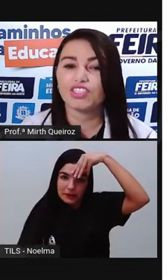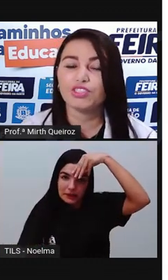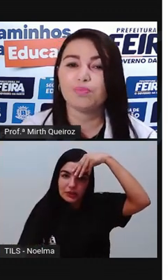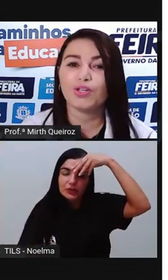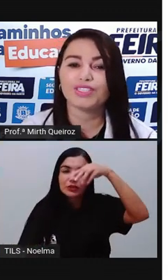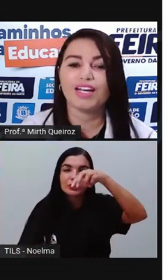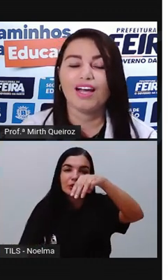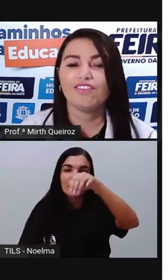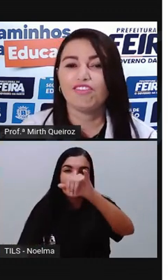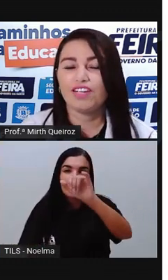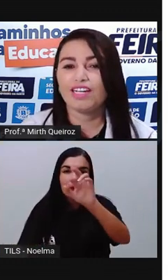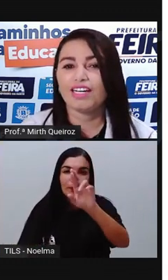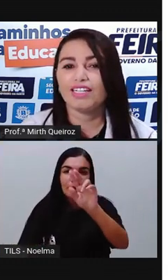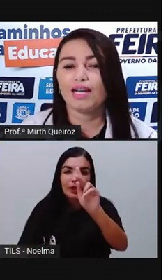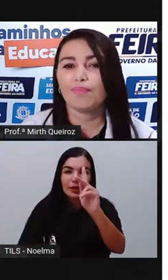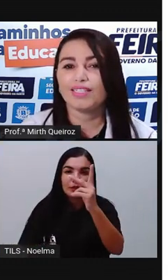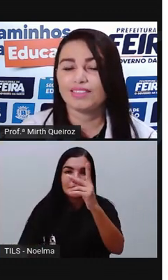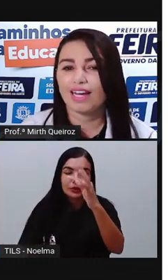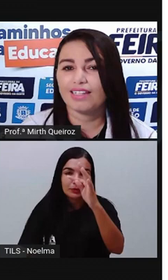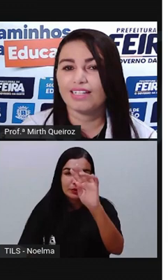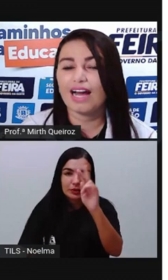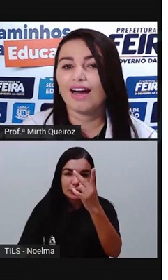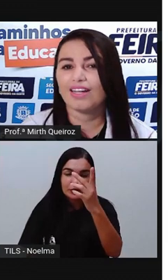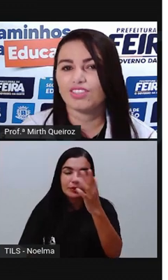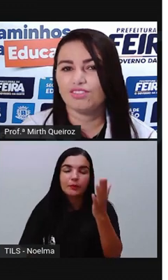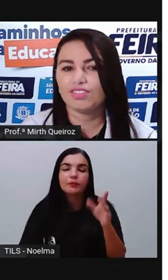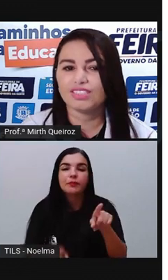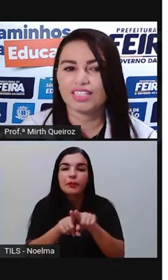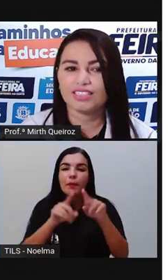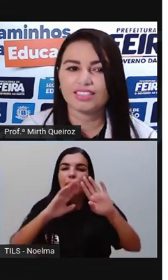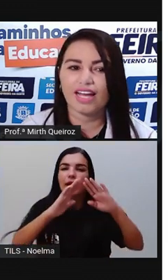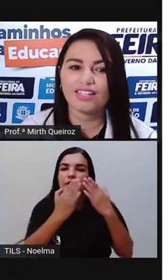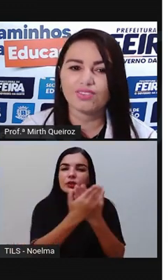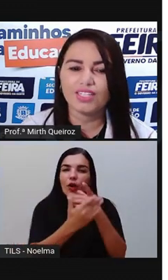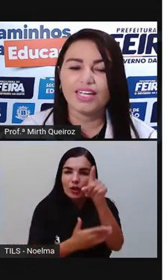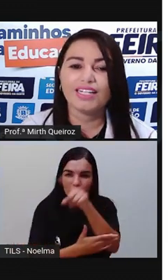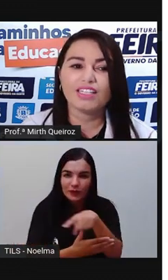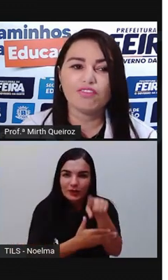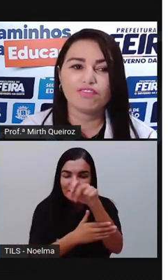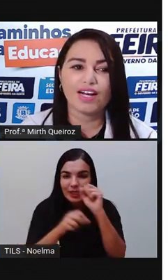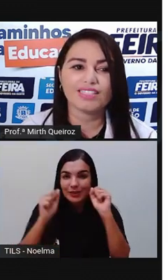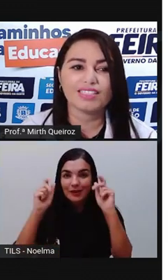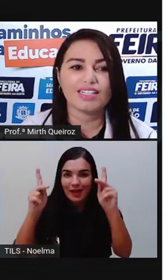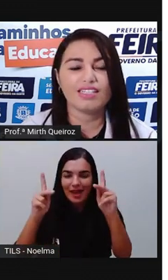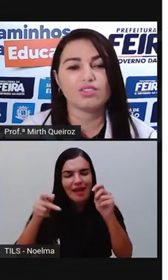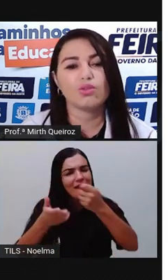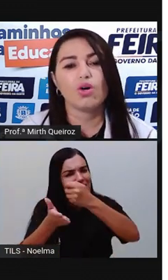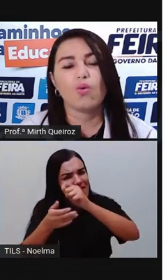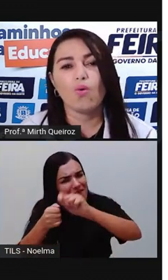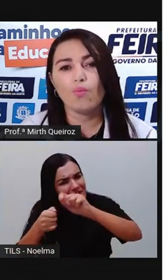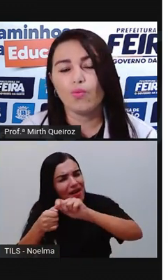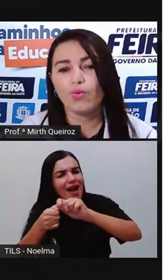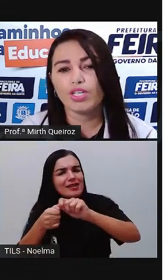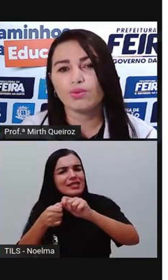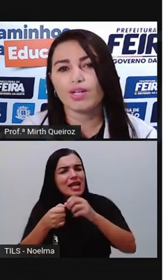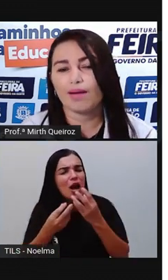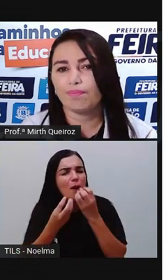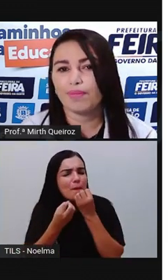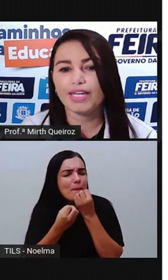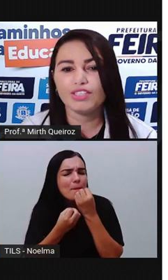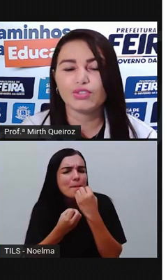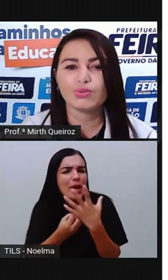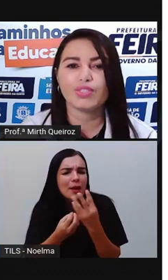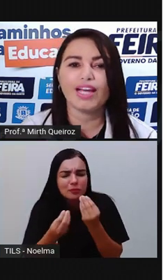para que a gente possa ver aí, apreciar aí a arte de vocês, certo? Então faça isso com muito